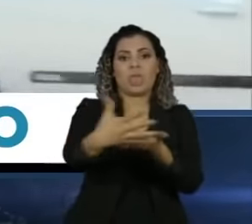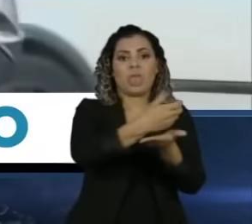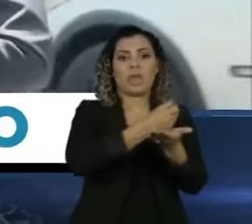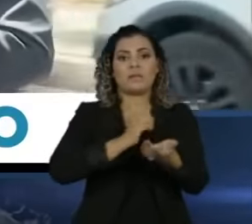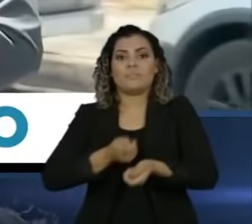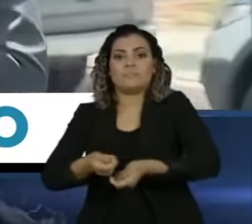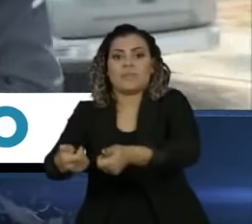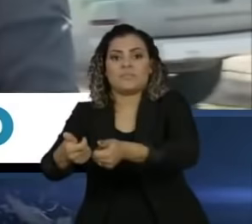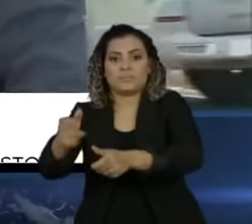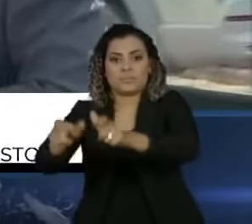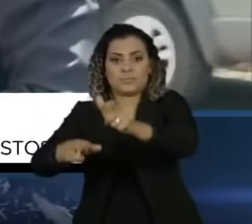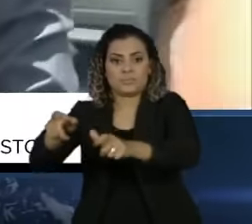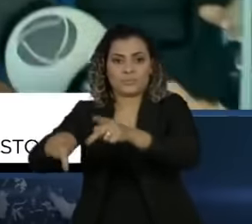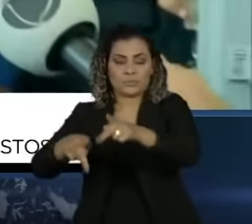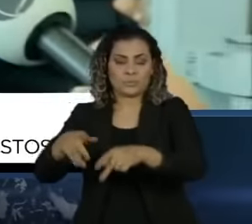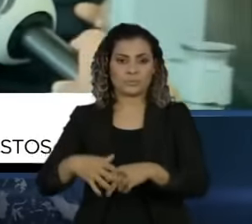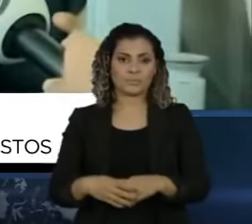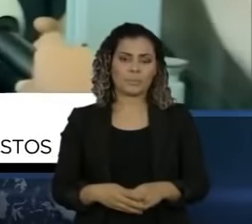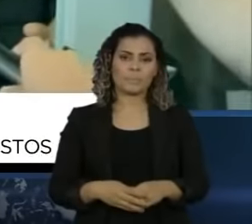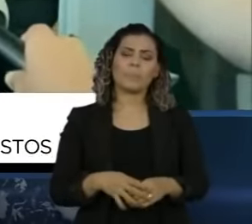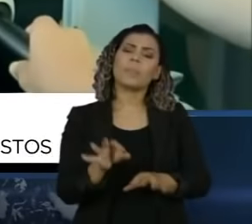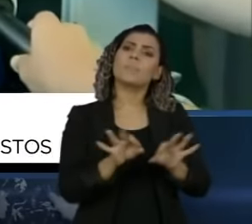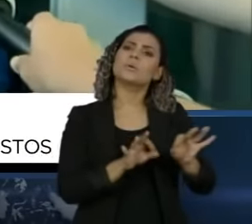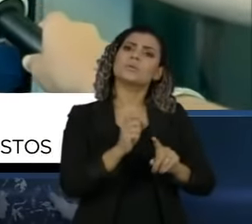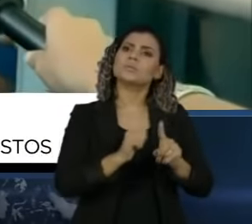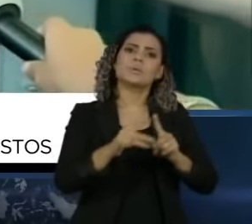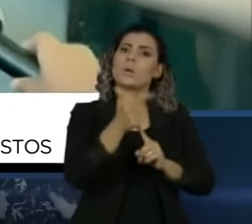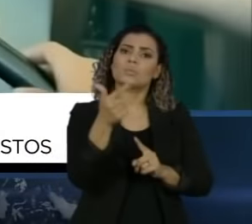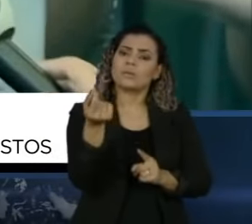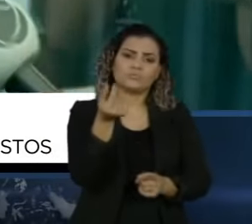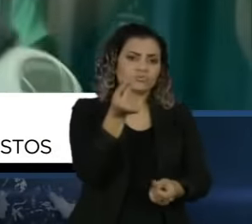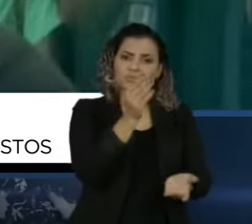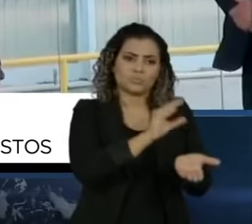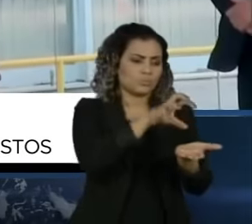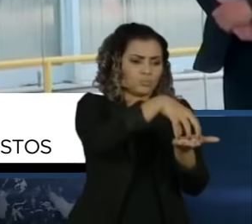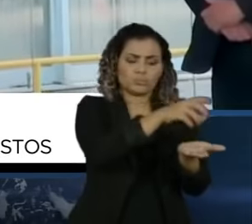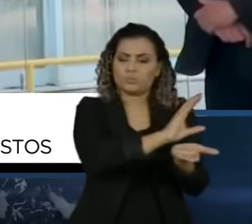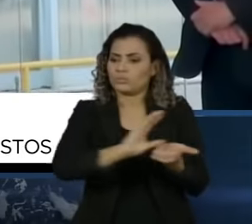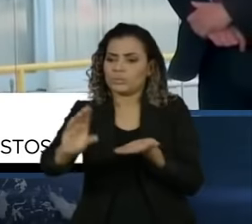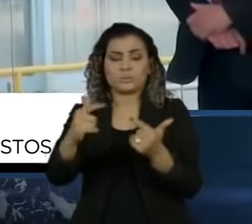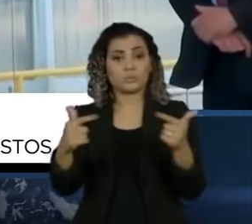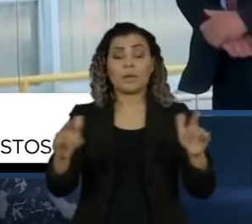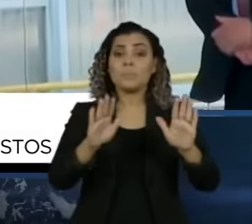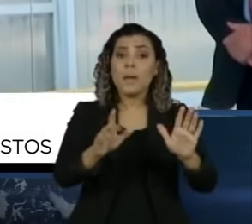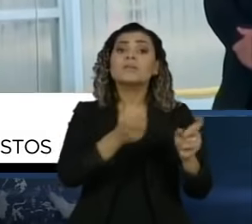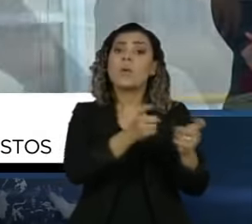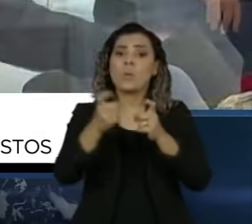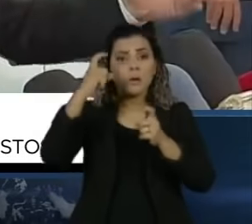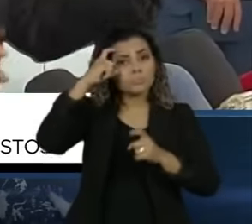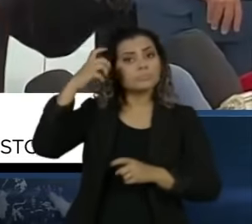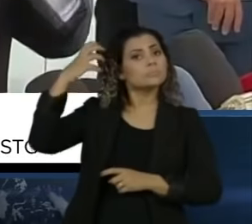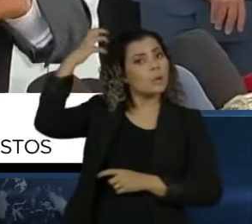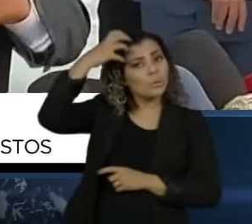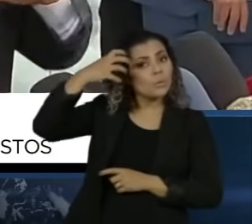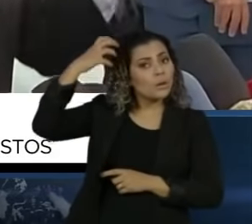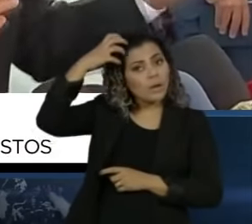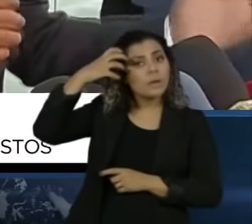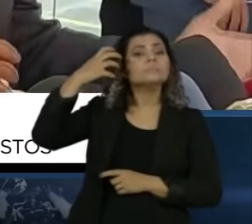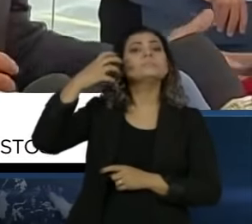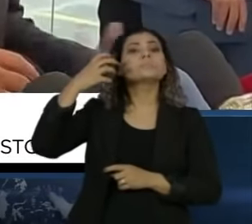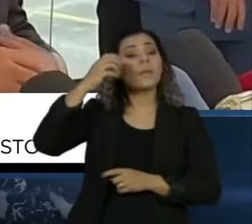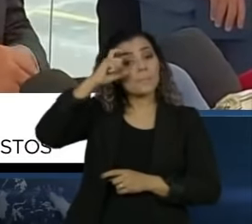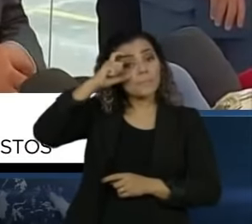O relator diz que programa social ainda não tem verba, mas garante, após reunião com Paulo Guedes, que proposta irá